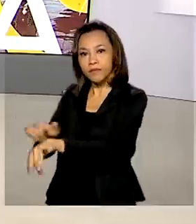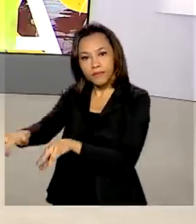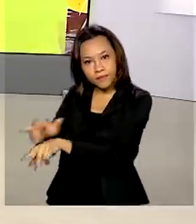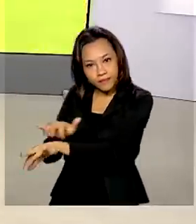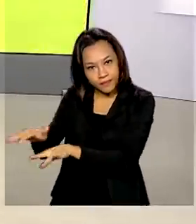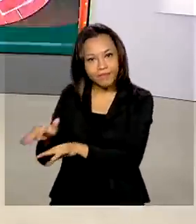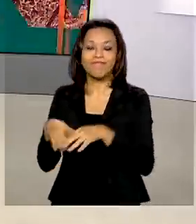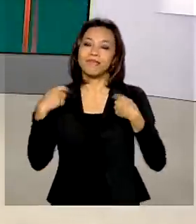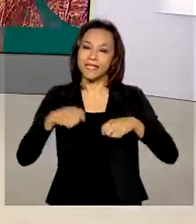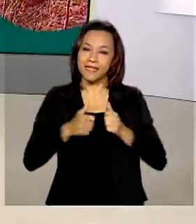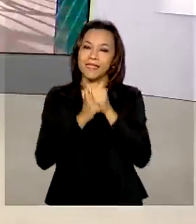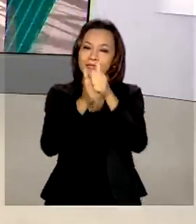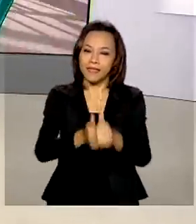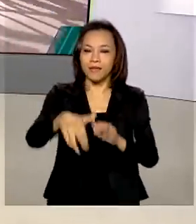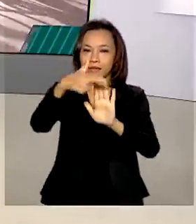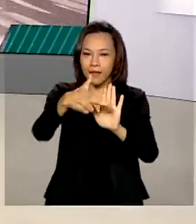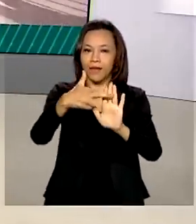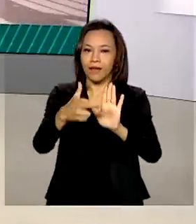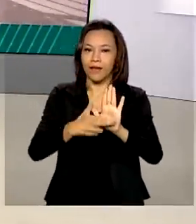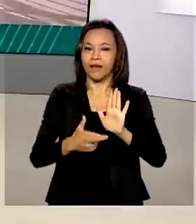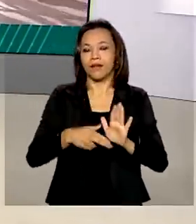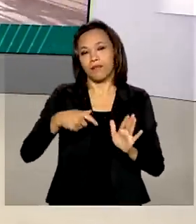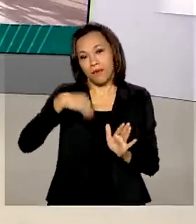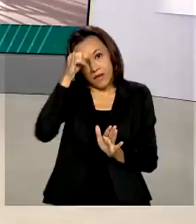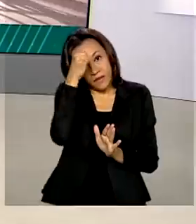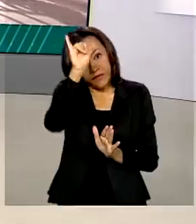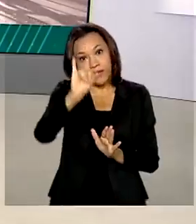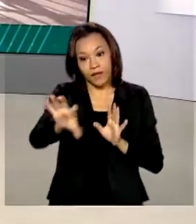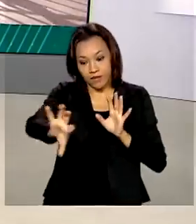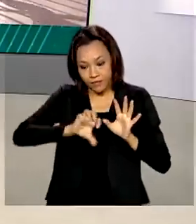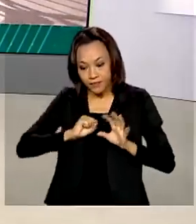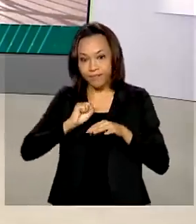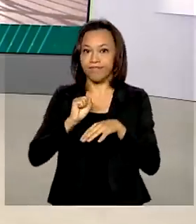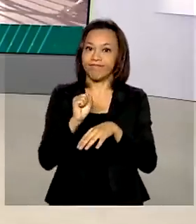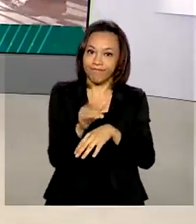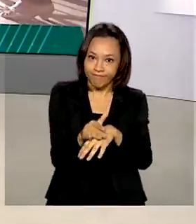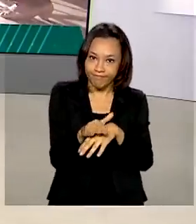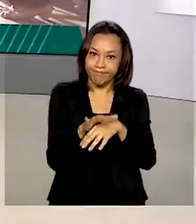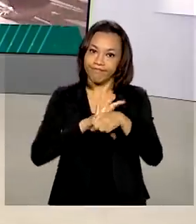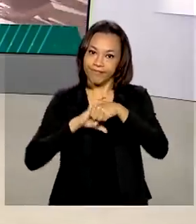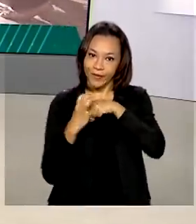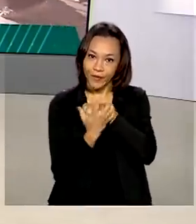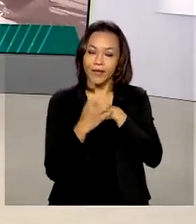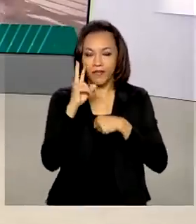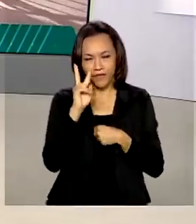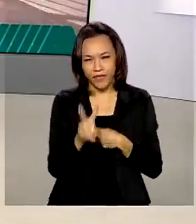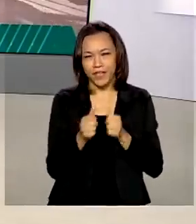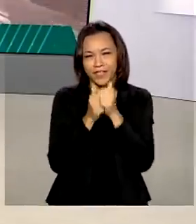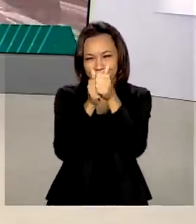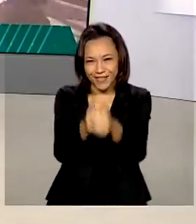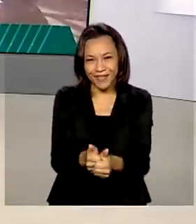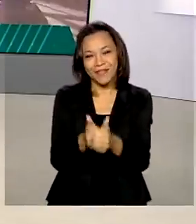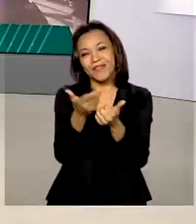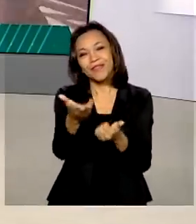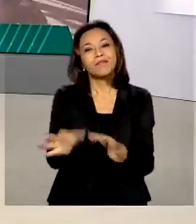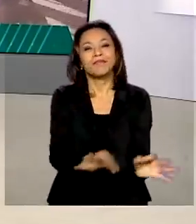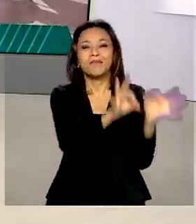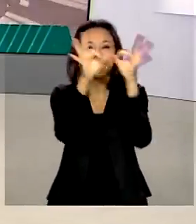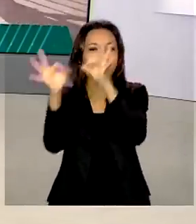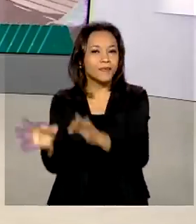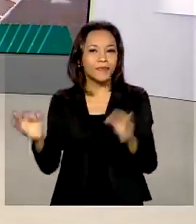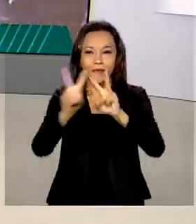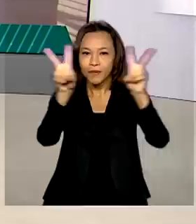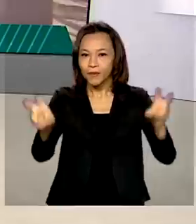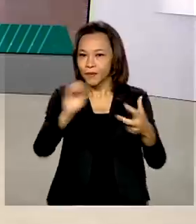deverão seguir uma série de medidas para evitar a transmissão do coronavírus. Veja agora na primeira reportagem da série sobre o Exame